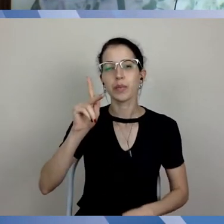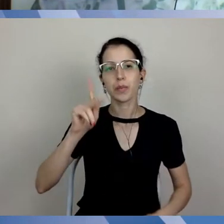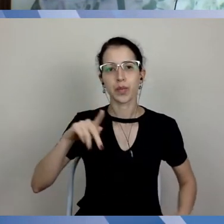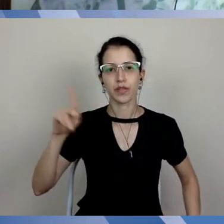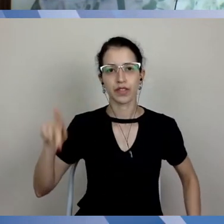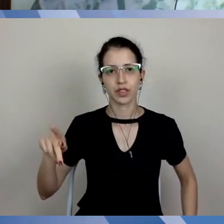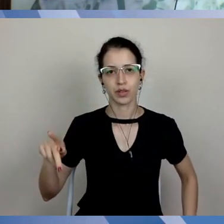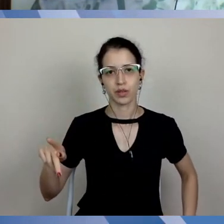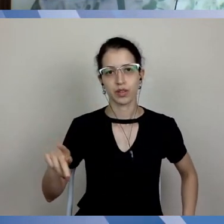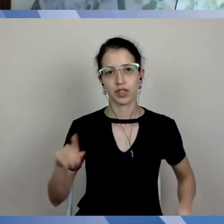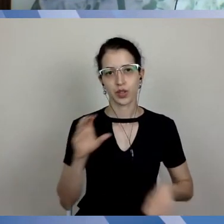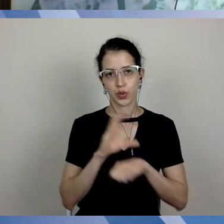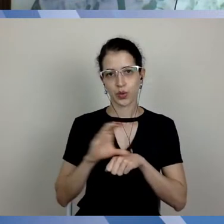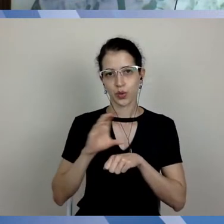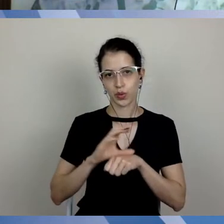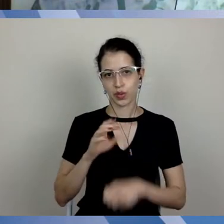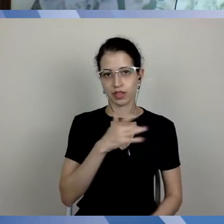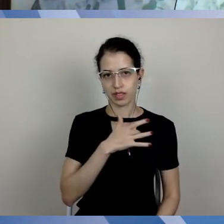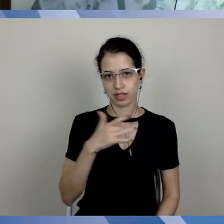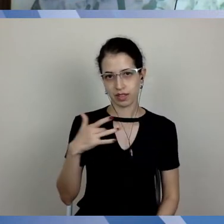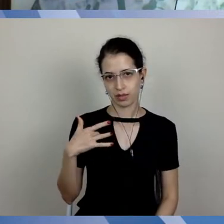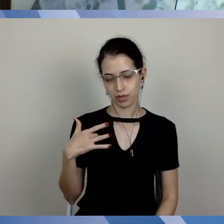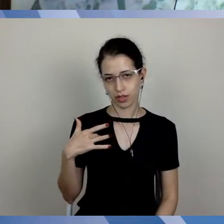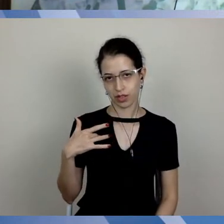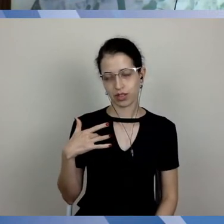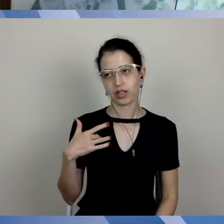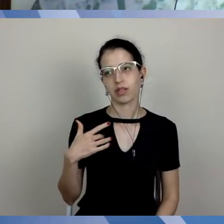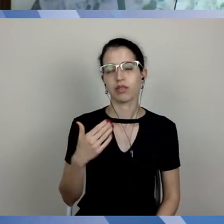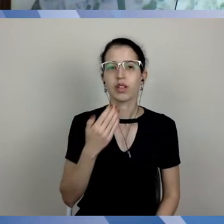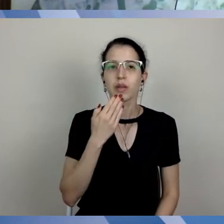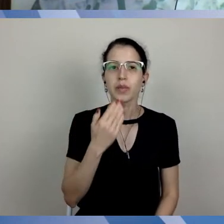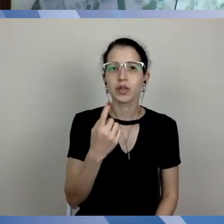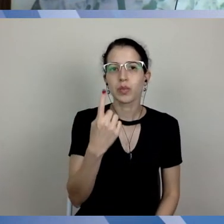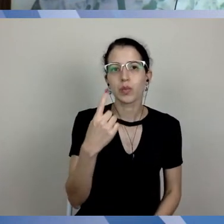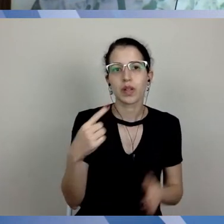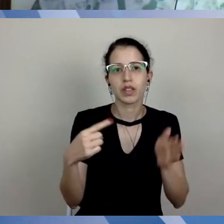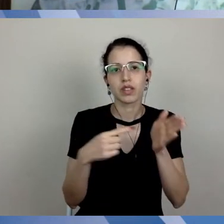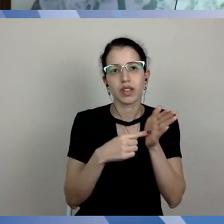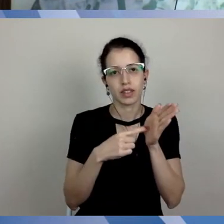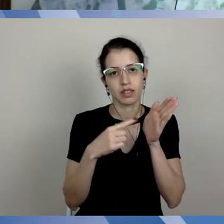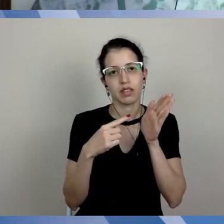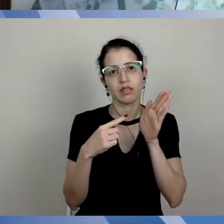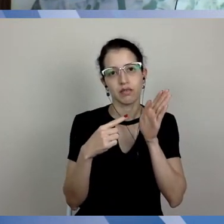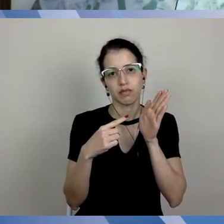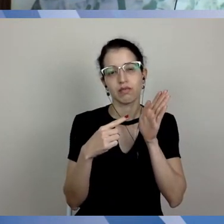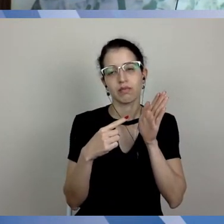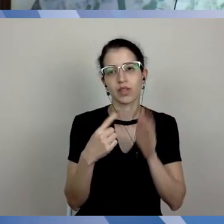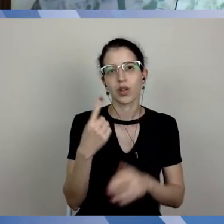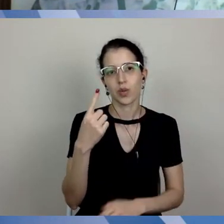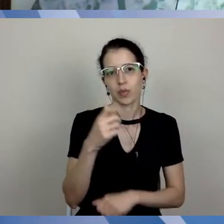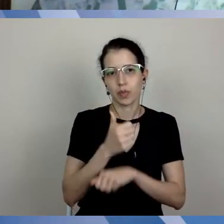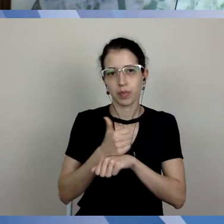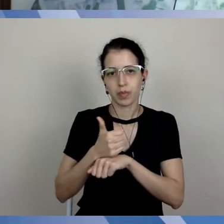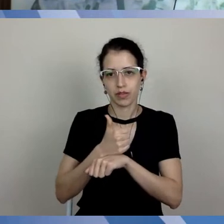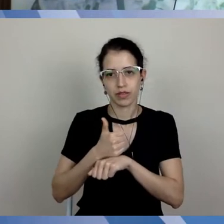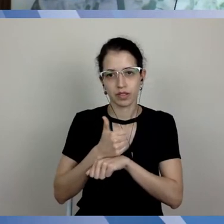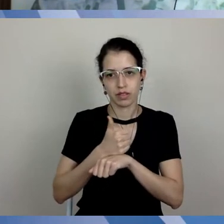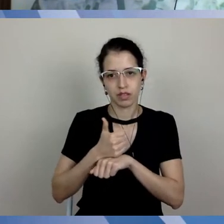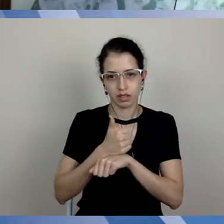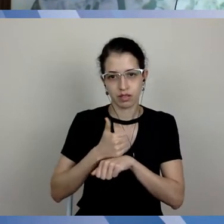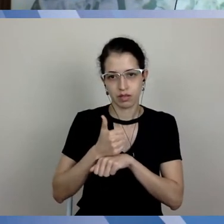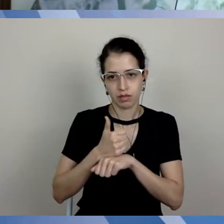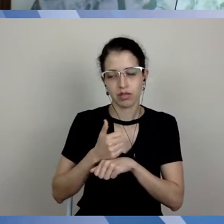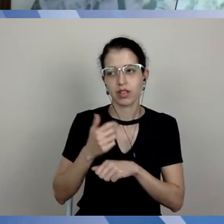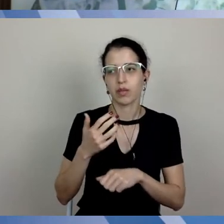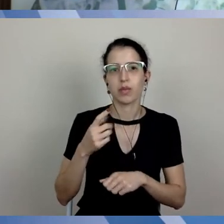de saúde. Nós pedimos indicação de um, no mínimo, um infectologista, mas deve, enfim, mais de um profissional do Departamento de Medicina,